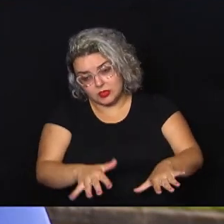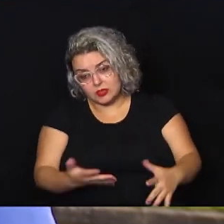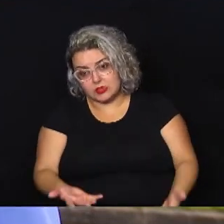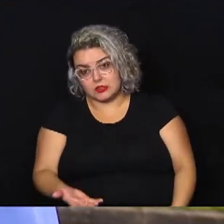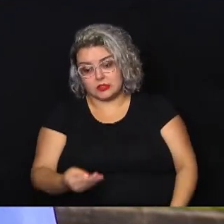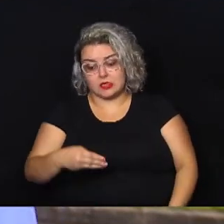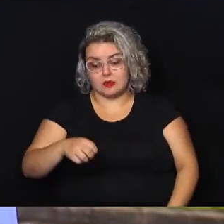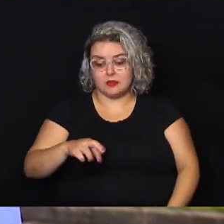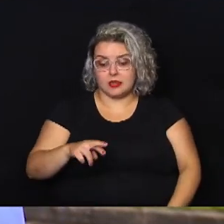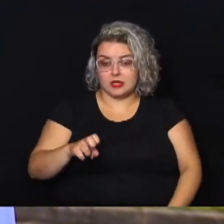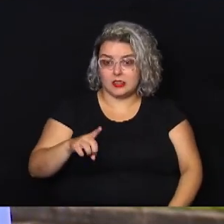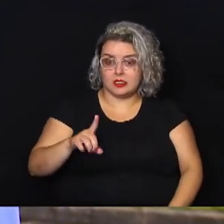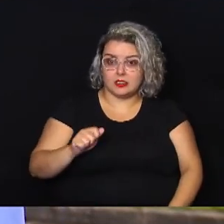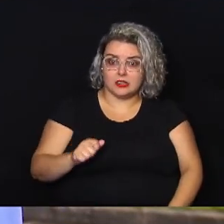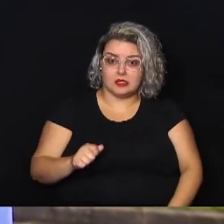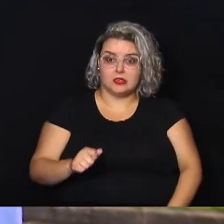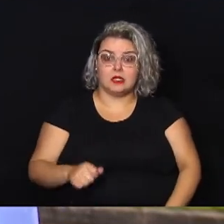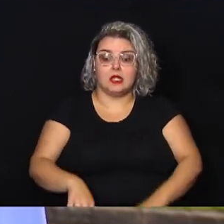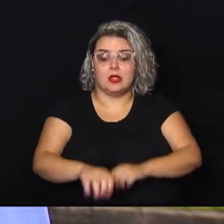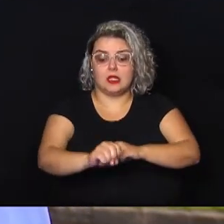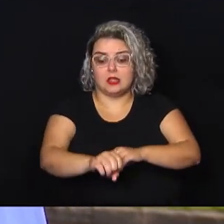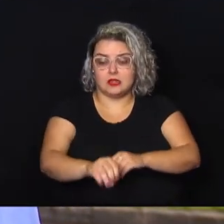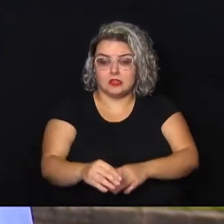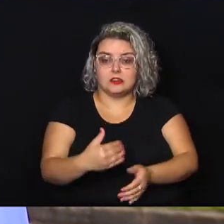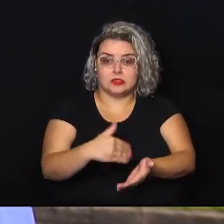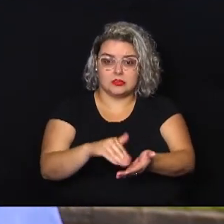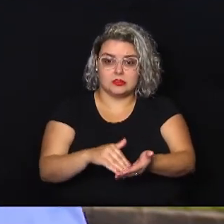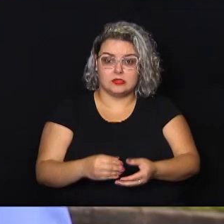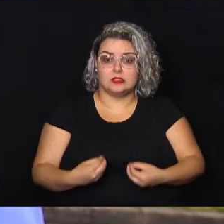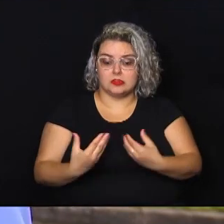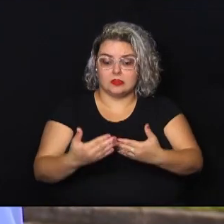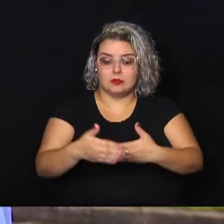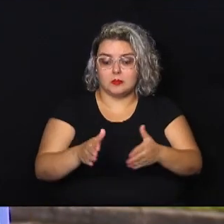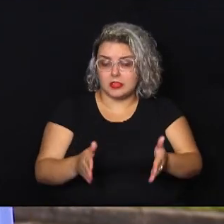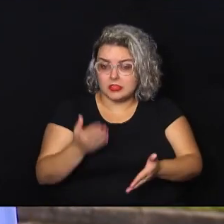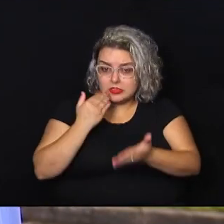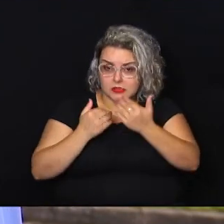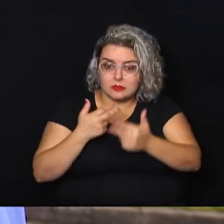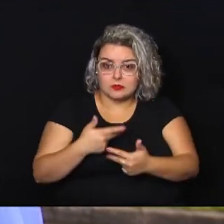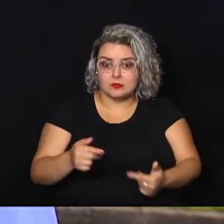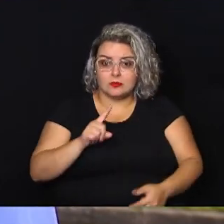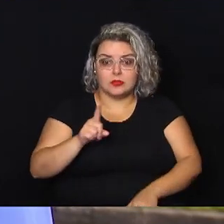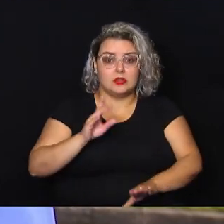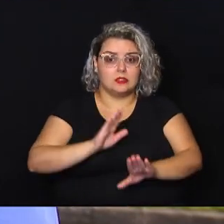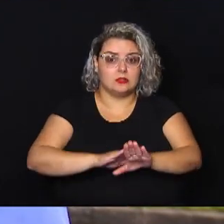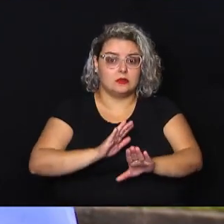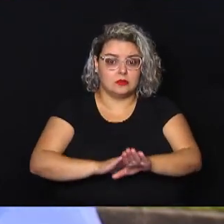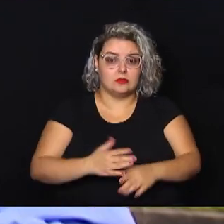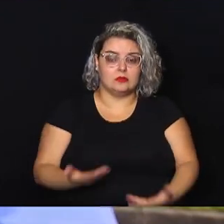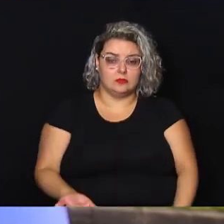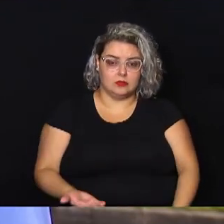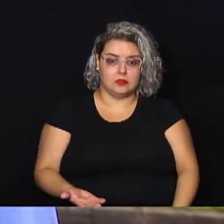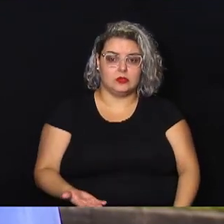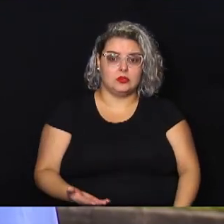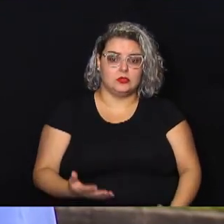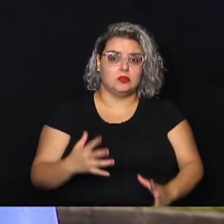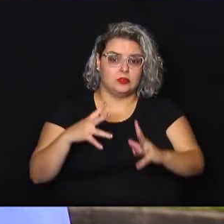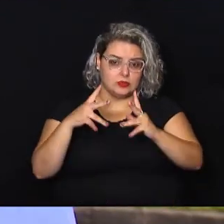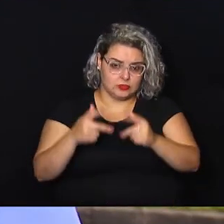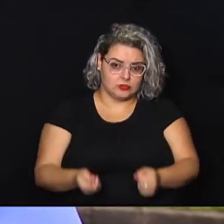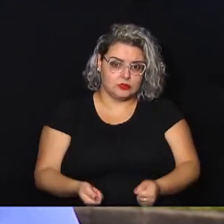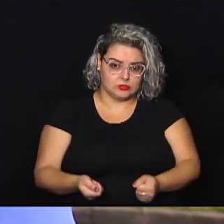merenda escolar, a educação forneceu uma cesta básica, porque não estava funcionando o complexo. Então, eles já têm